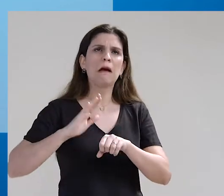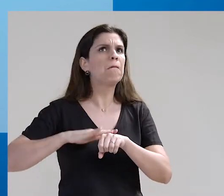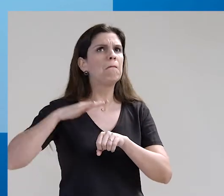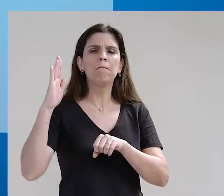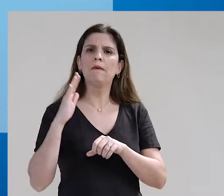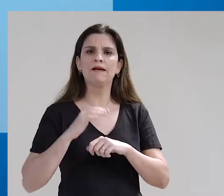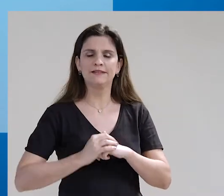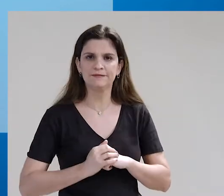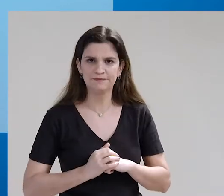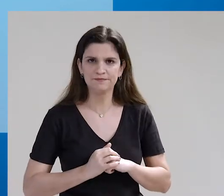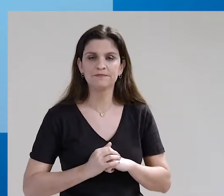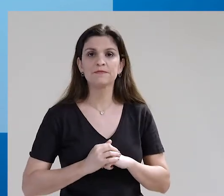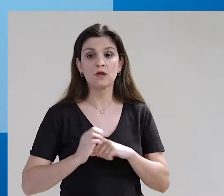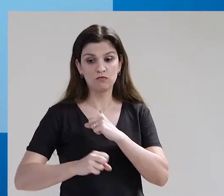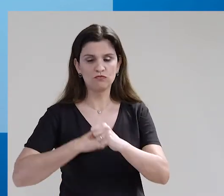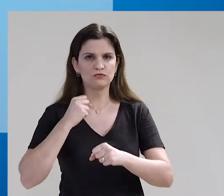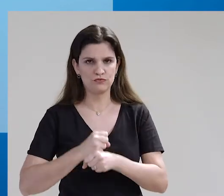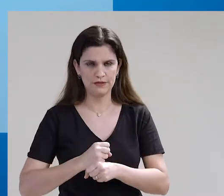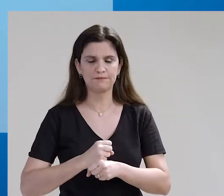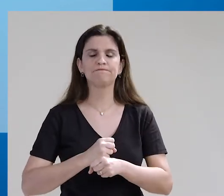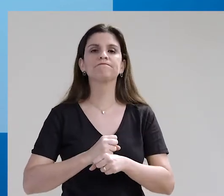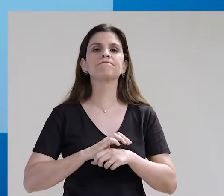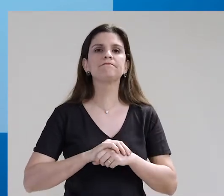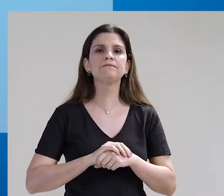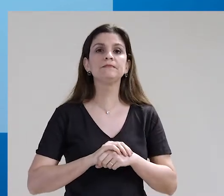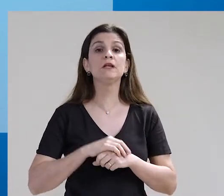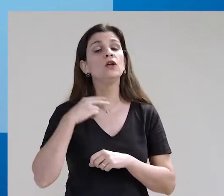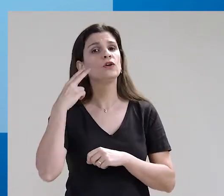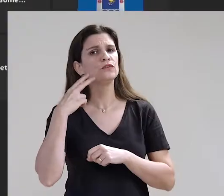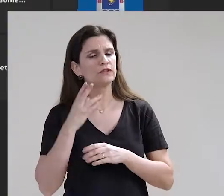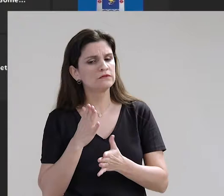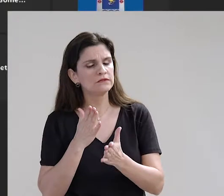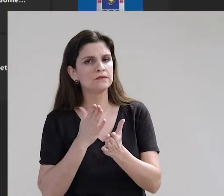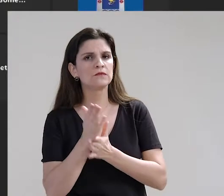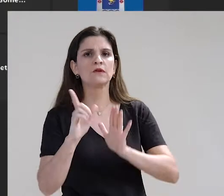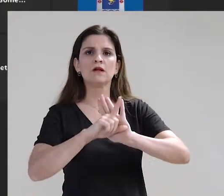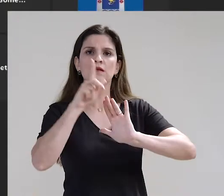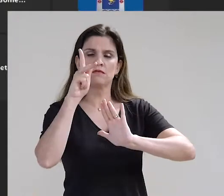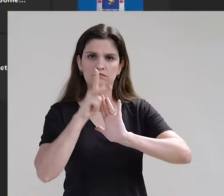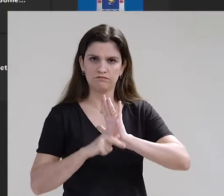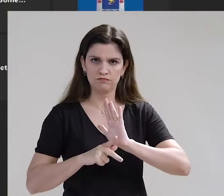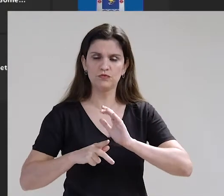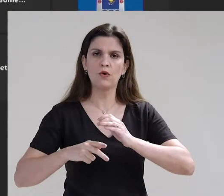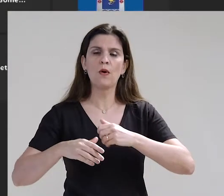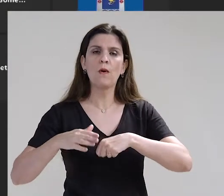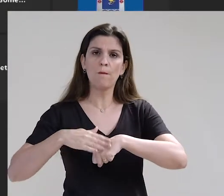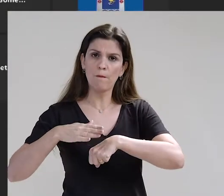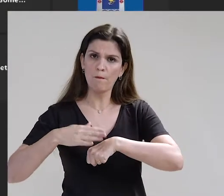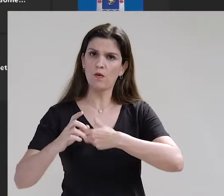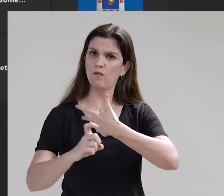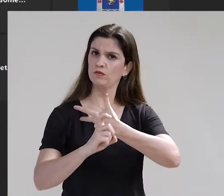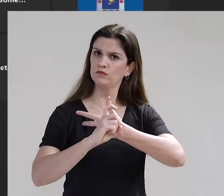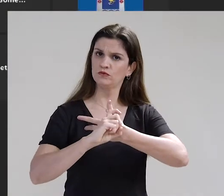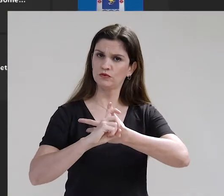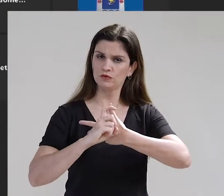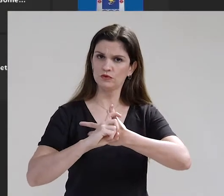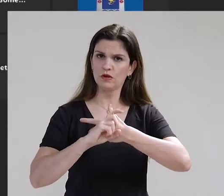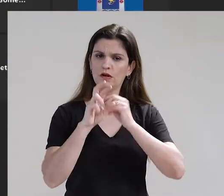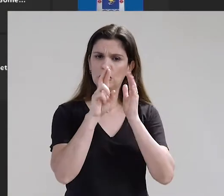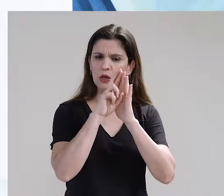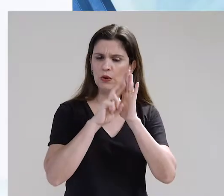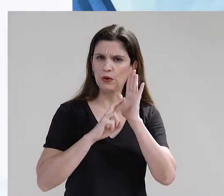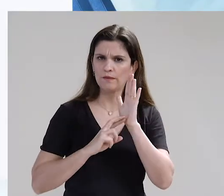,333 bilhões para o próximo ano. Os vereadores aprovaram ainda projeto de lei de autoria do